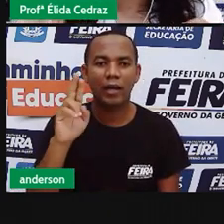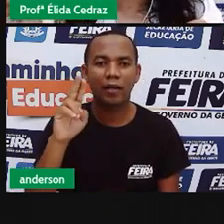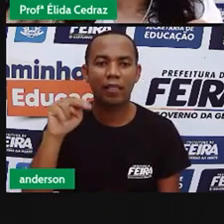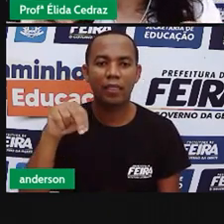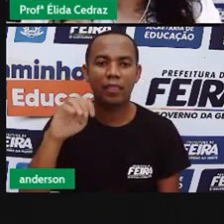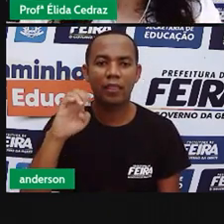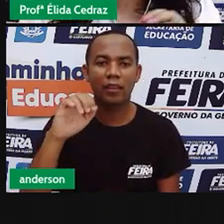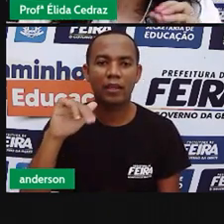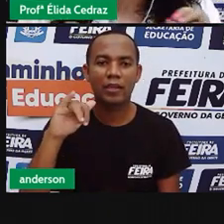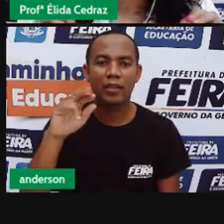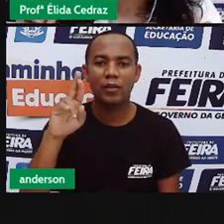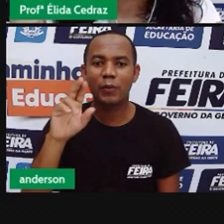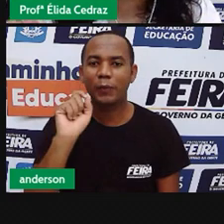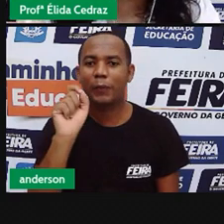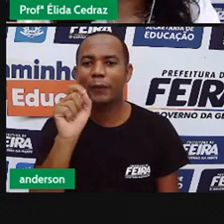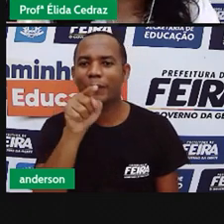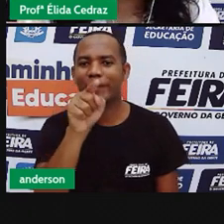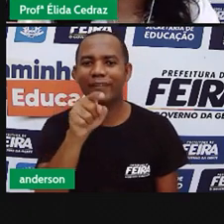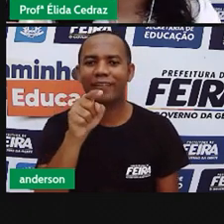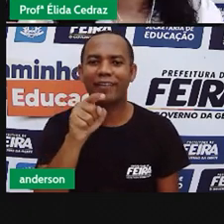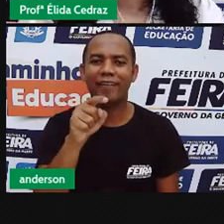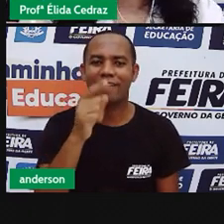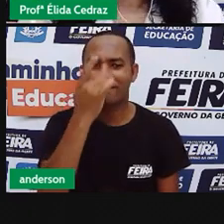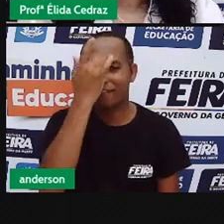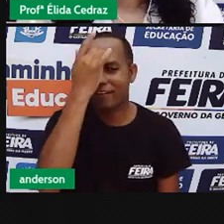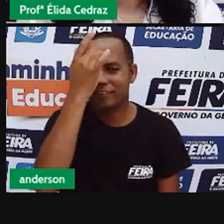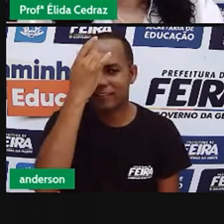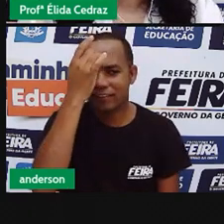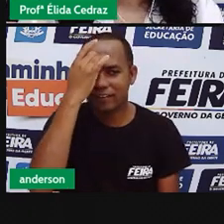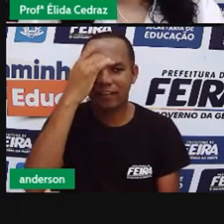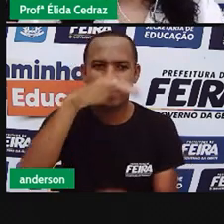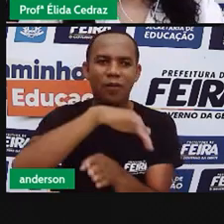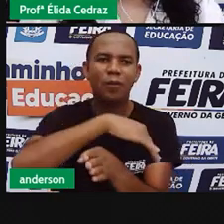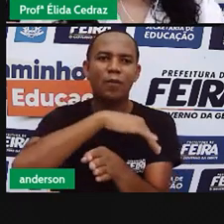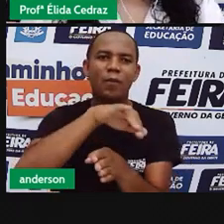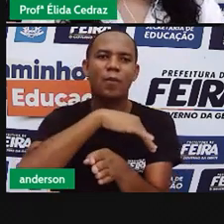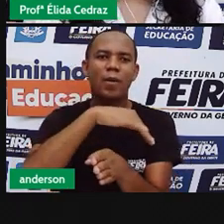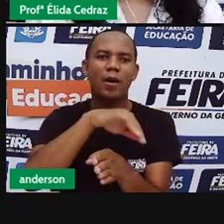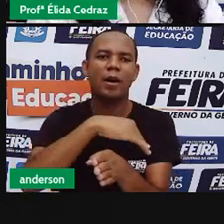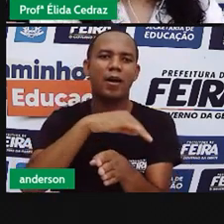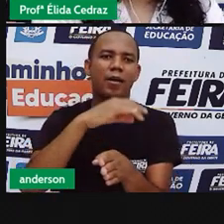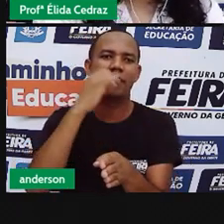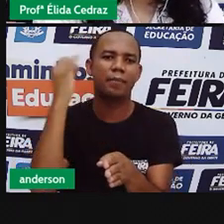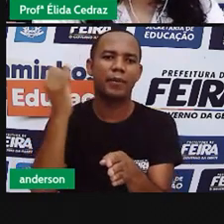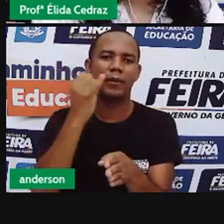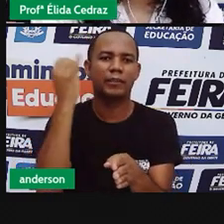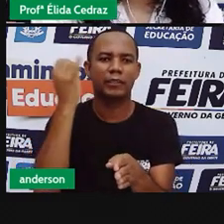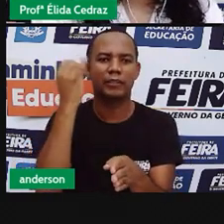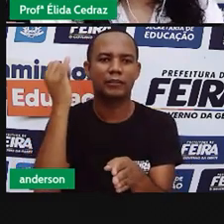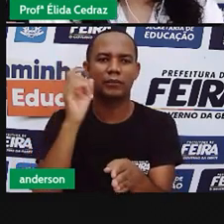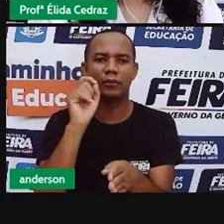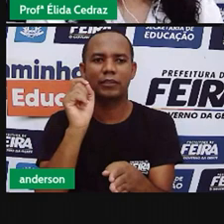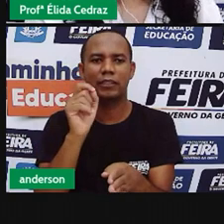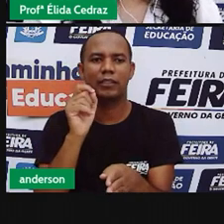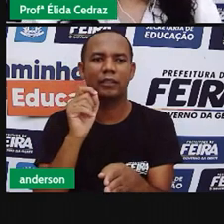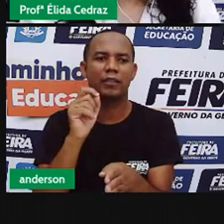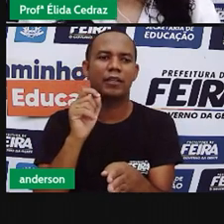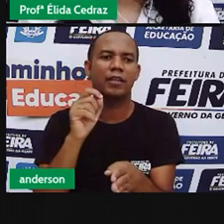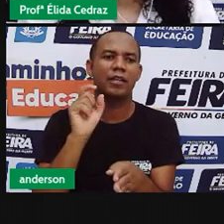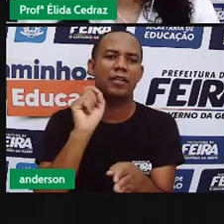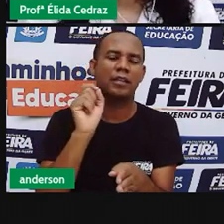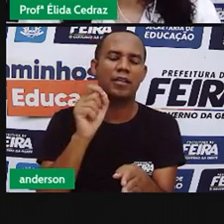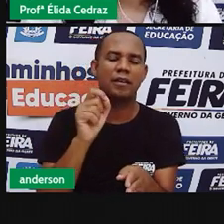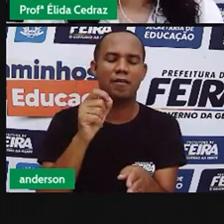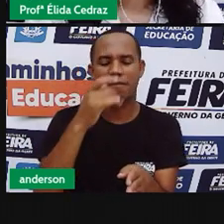Essas são as finalizações necessárias que funcionam para quem